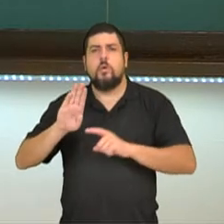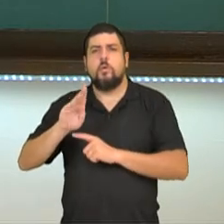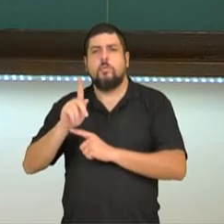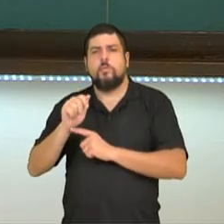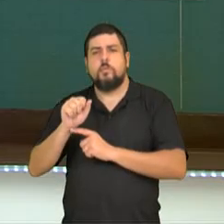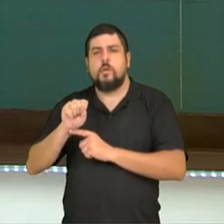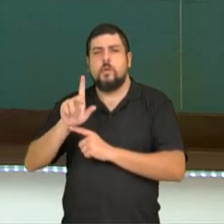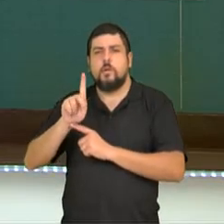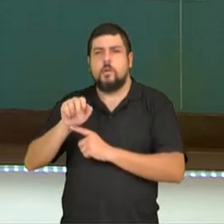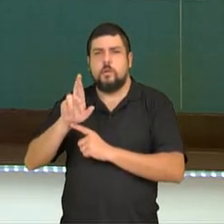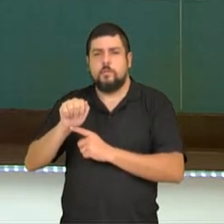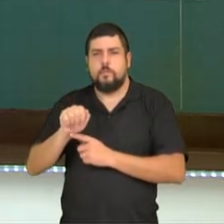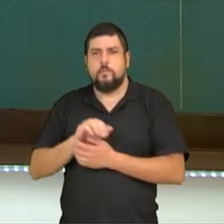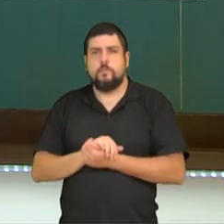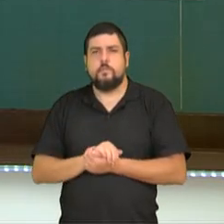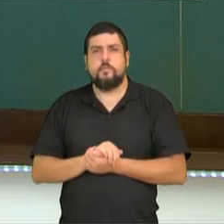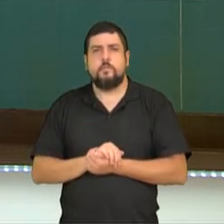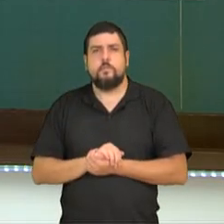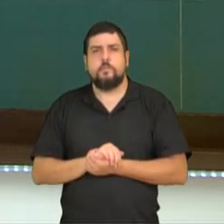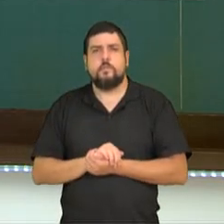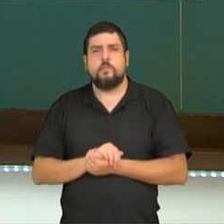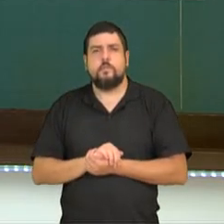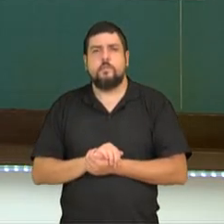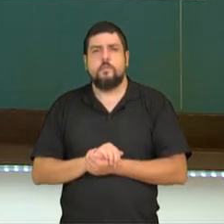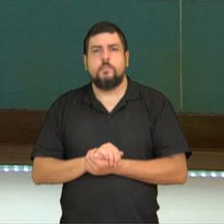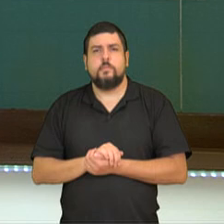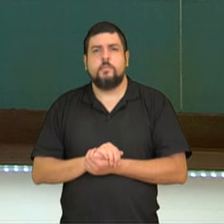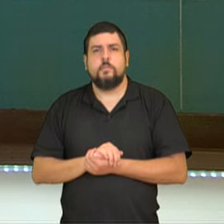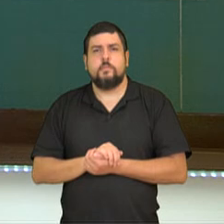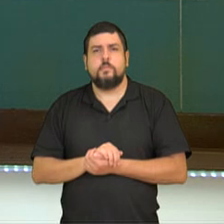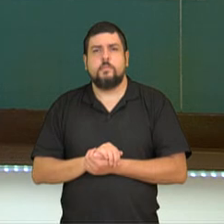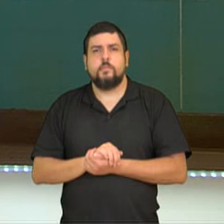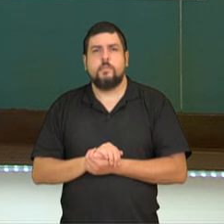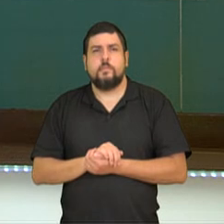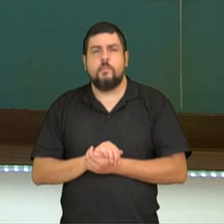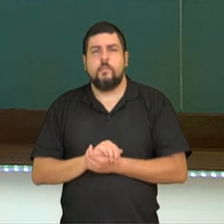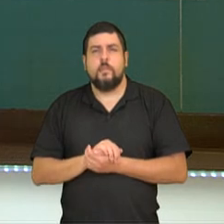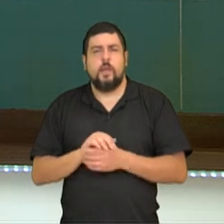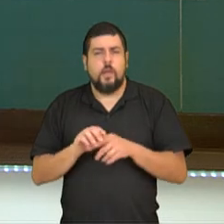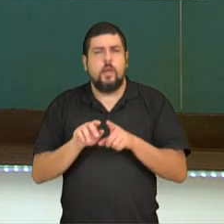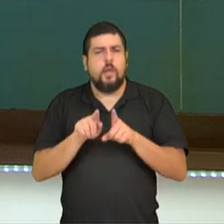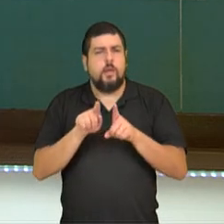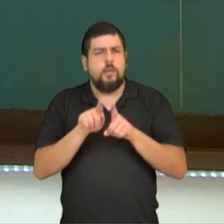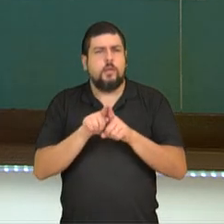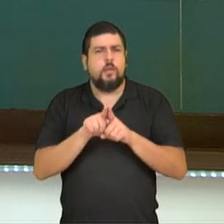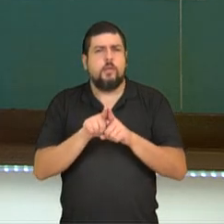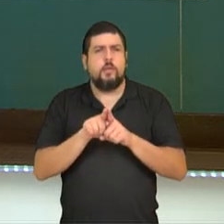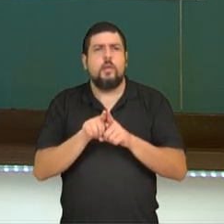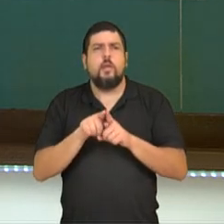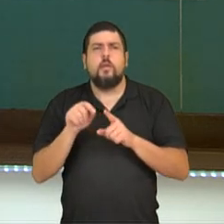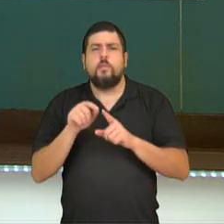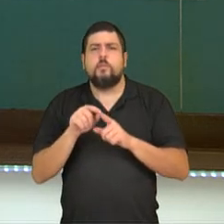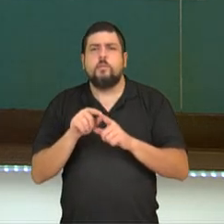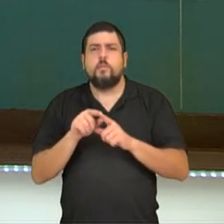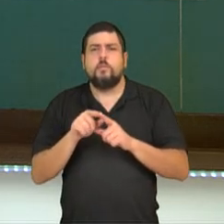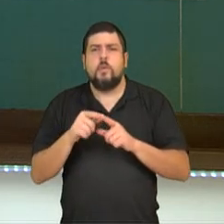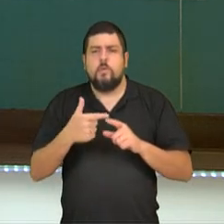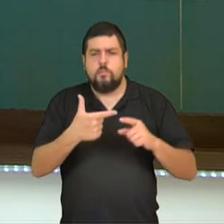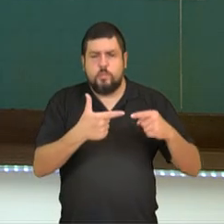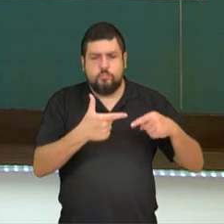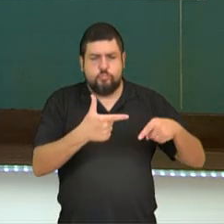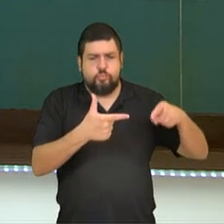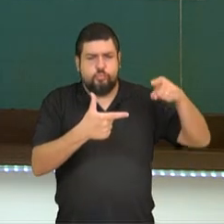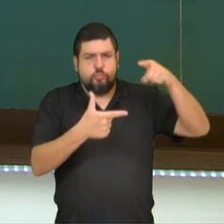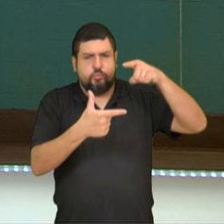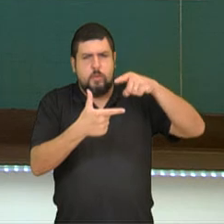Então vamos lá. Então, e no gráfico também nós conseguimos identificar quem são essas raízes, tá?